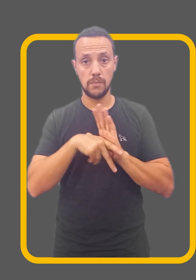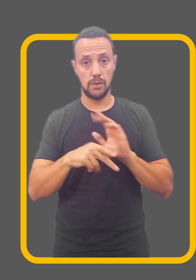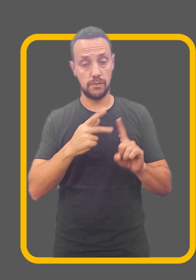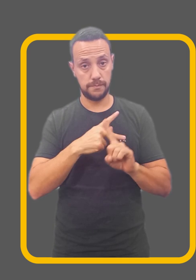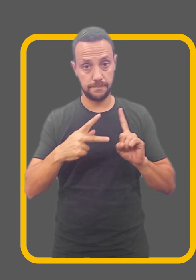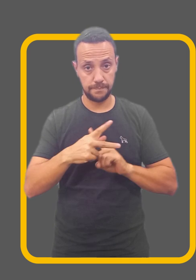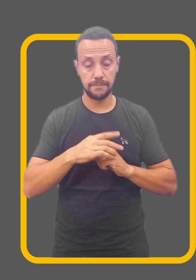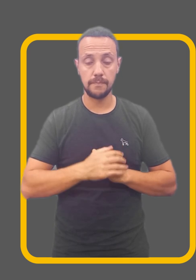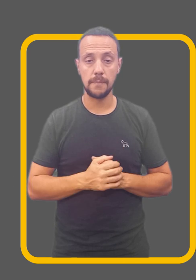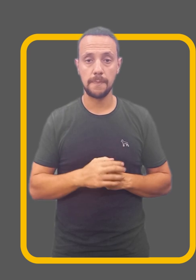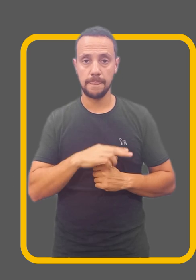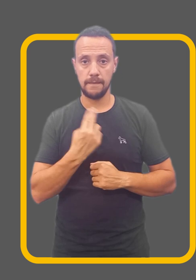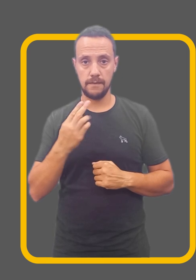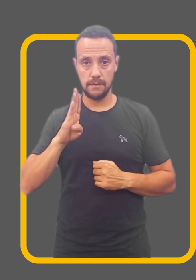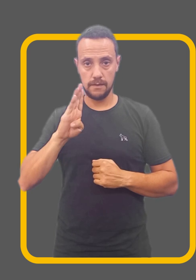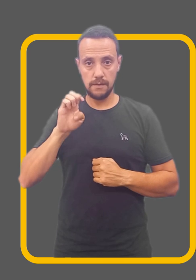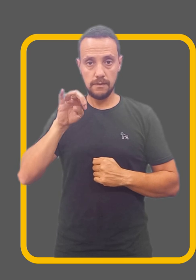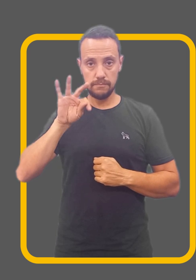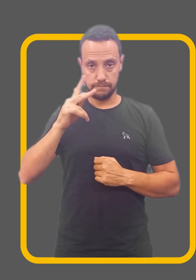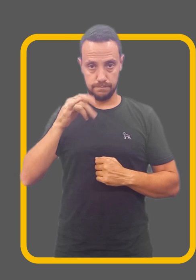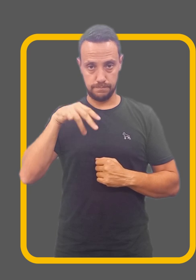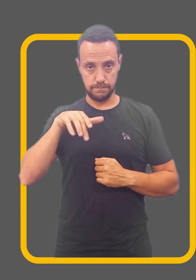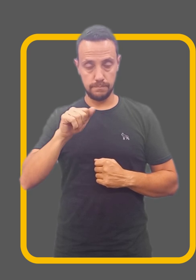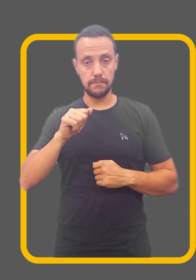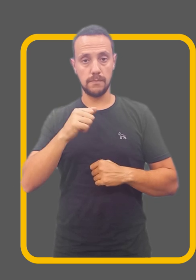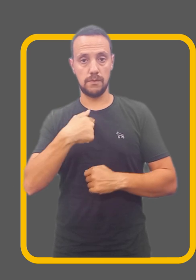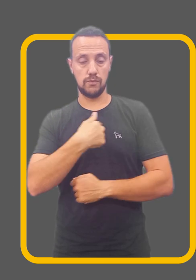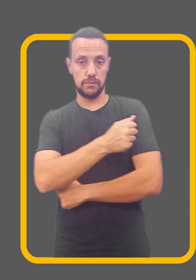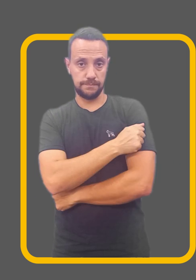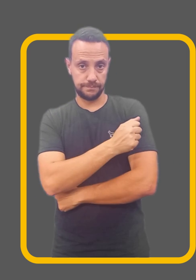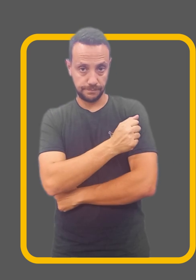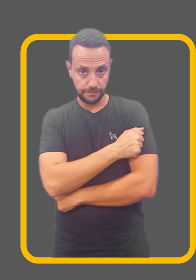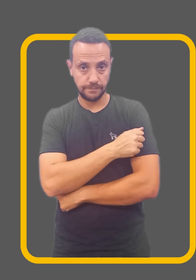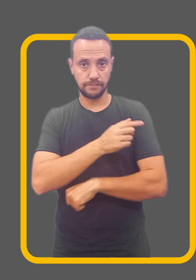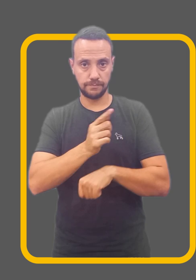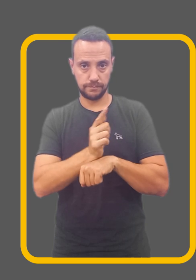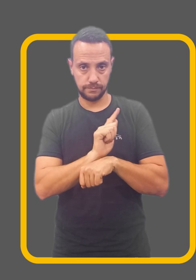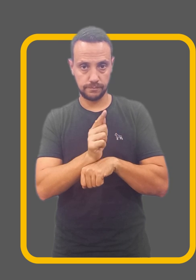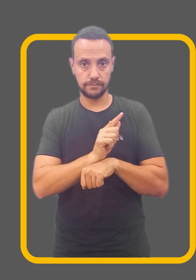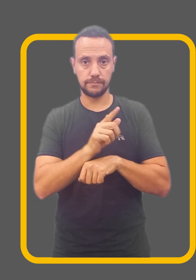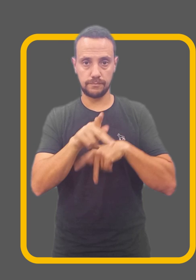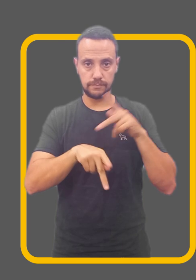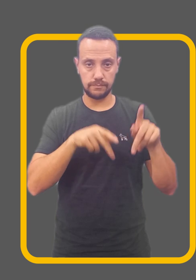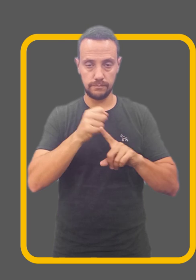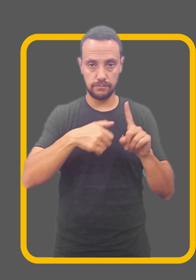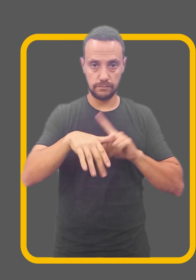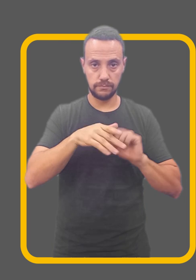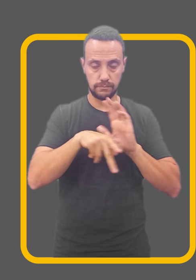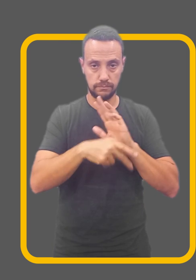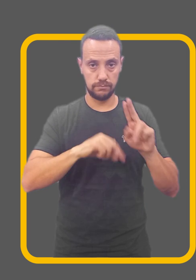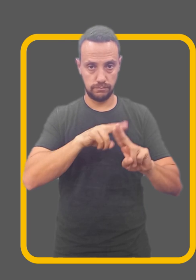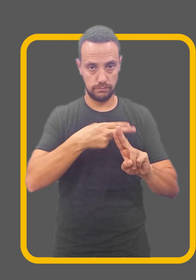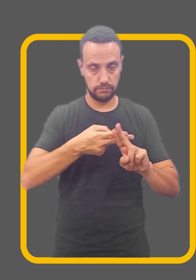Eu sou a Bethânia Galdêncio, aluna do mestrado em Gestão Pública e Sociedade da Unifal.